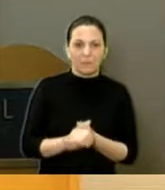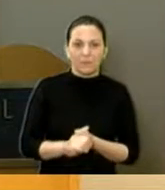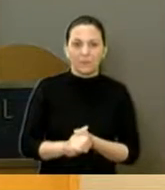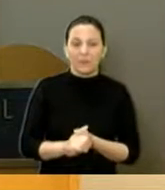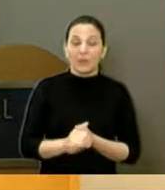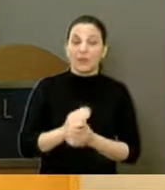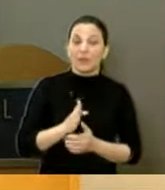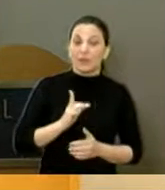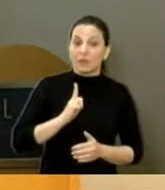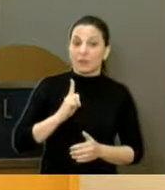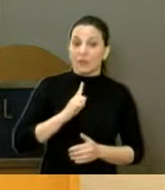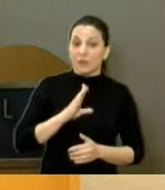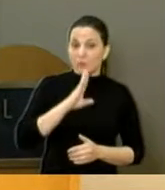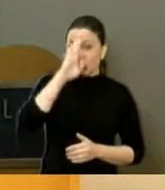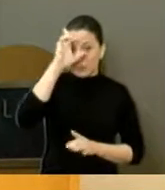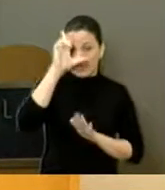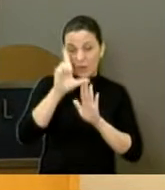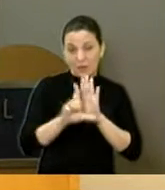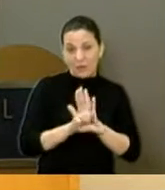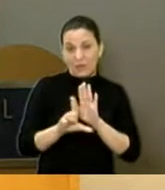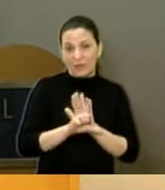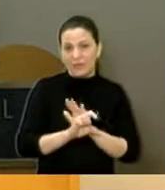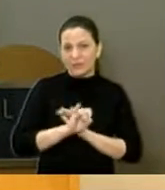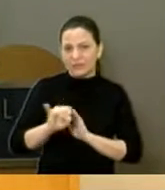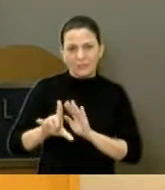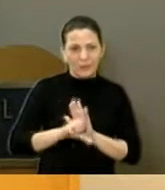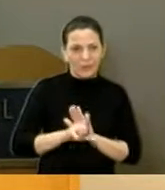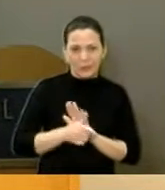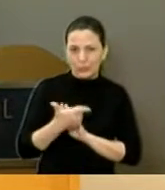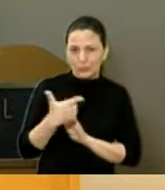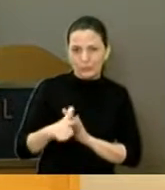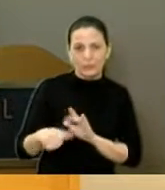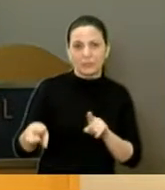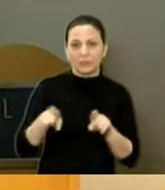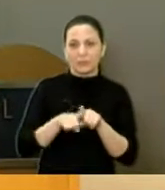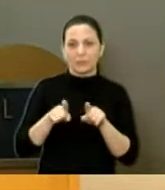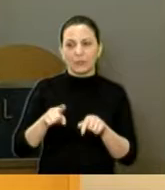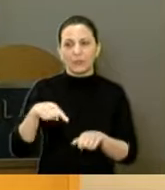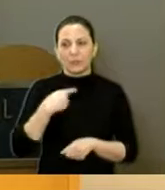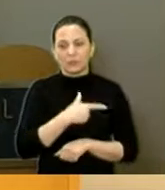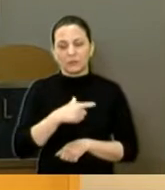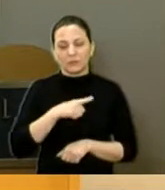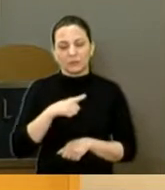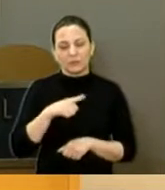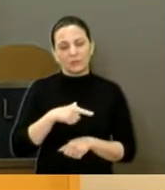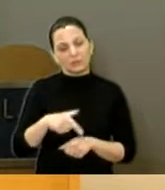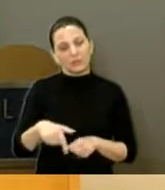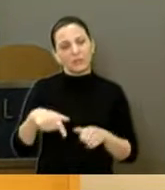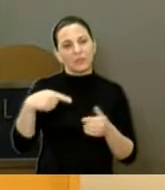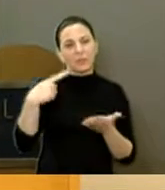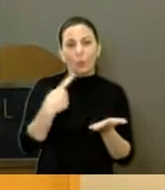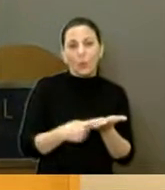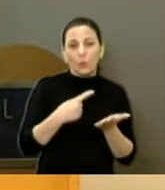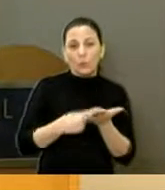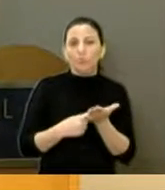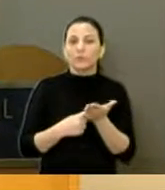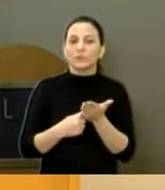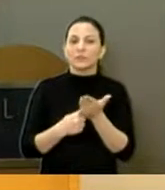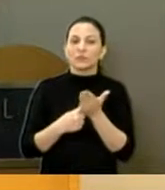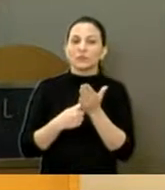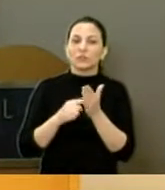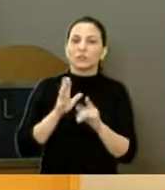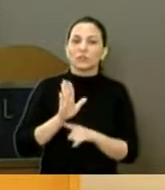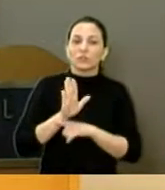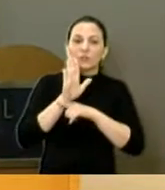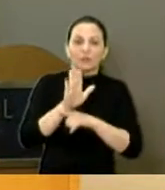prioridade legal também, e mesmo que assim não fosse, a gente tem obrigação por cuidar e zelar mais desse